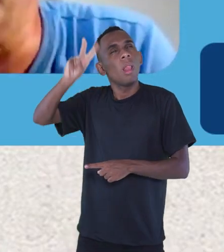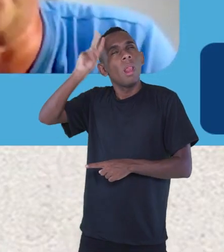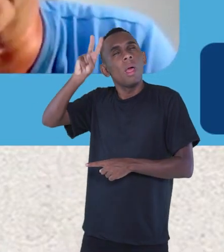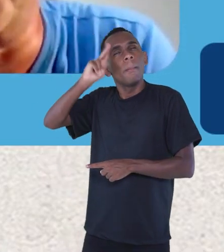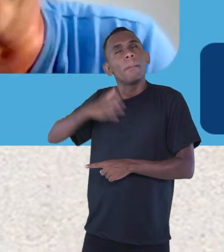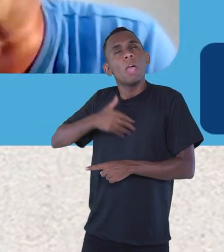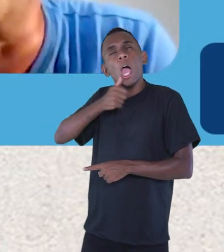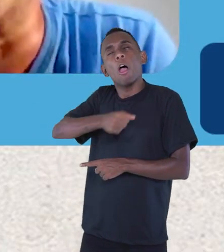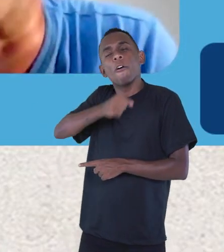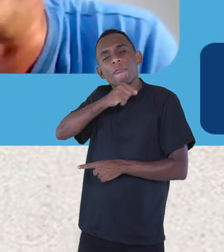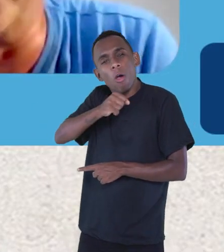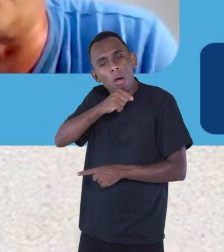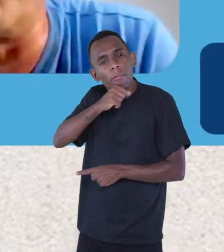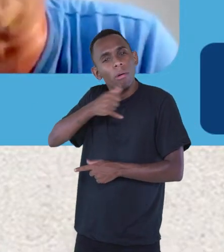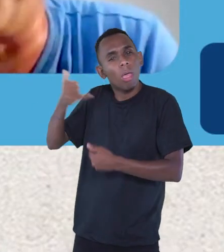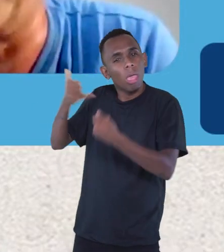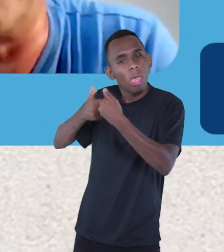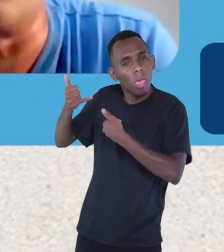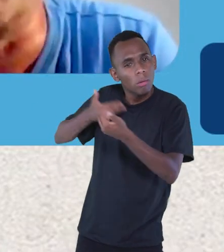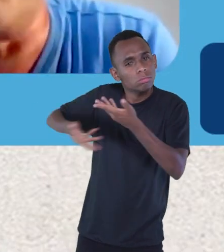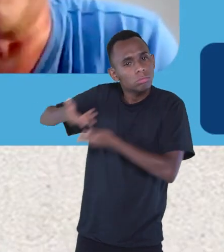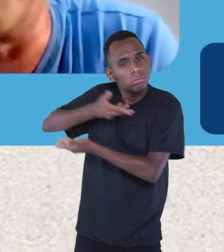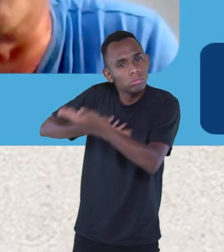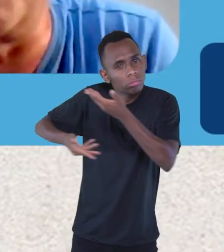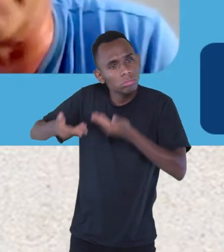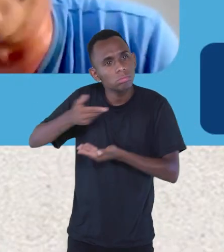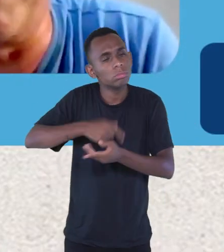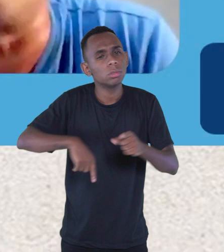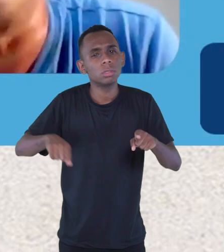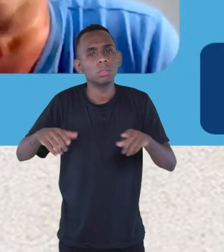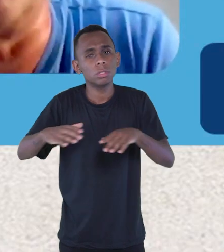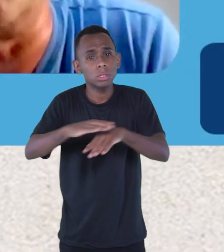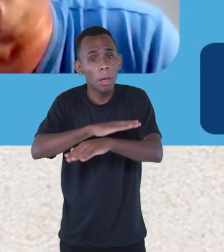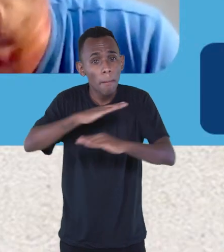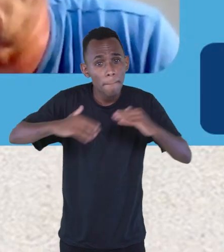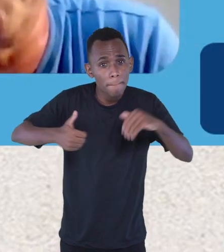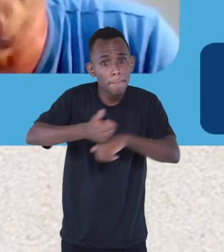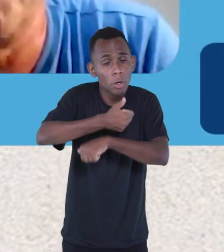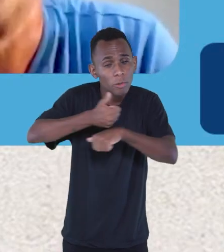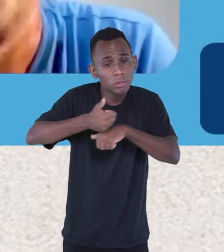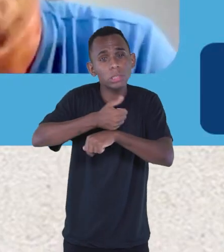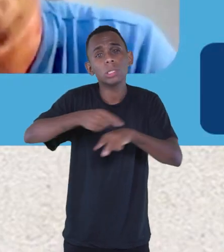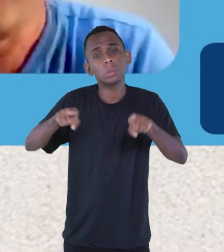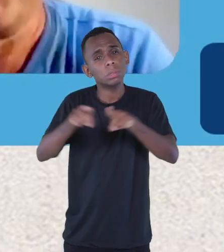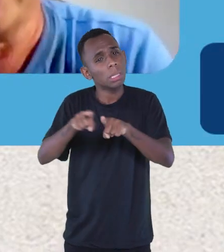Eu falo de pessoas que eu vi como sapateiro. Todo sapateiro de história minha é o Gumercino.